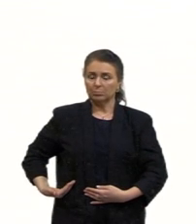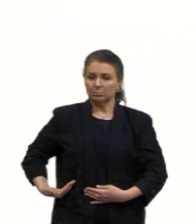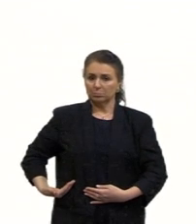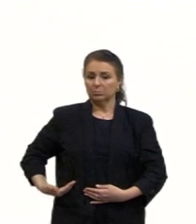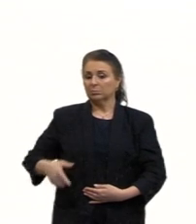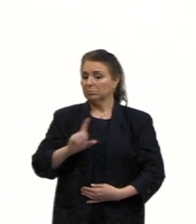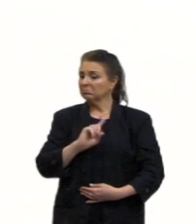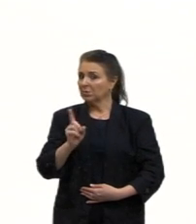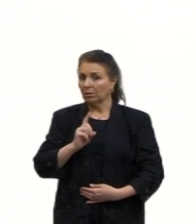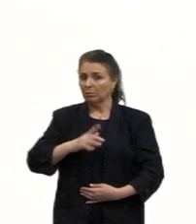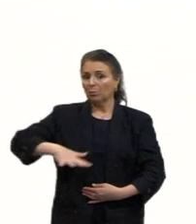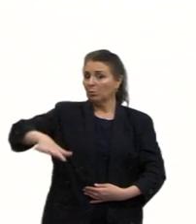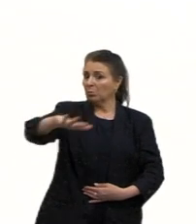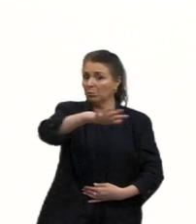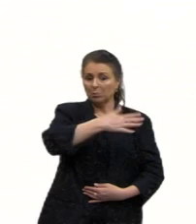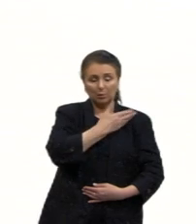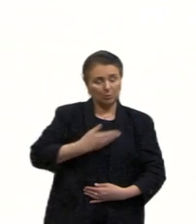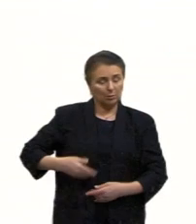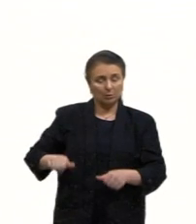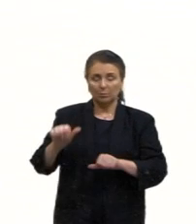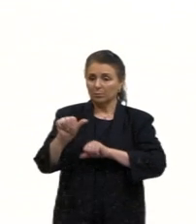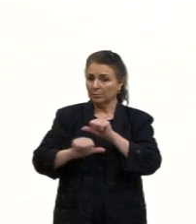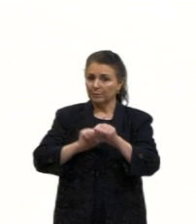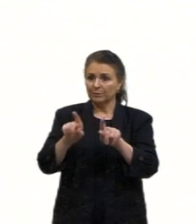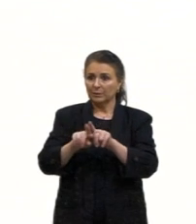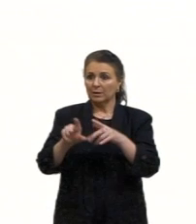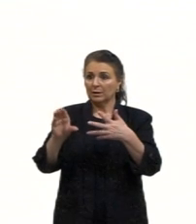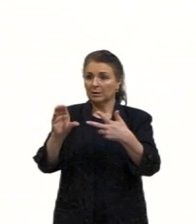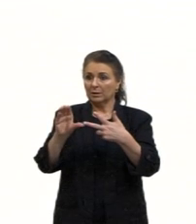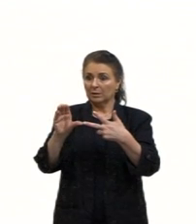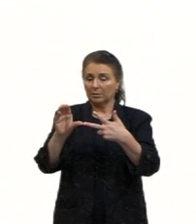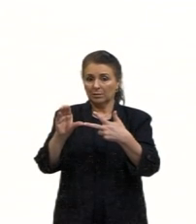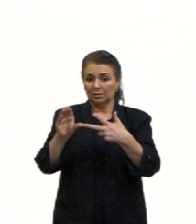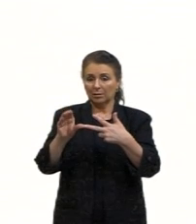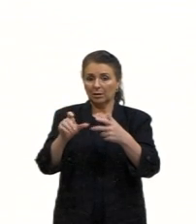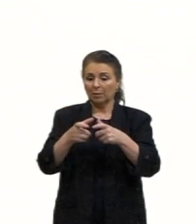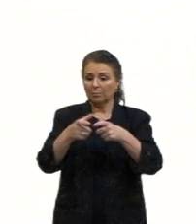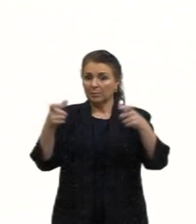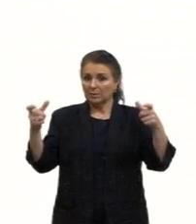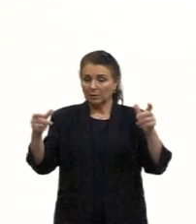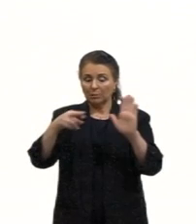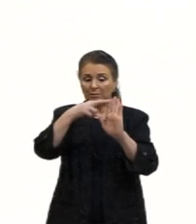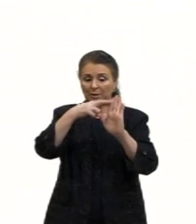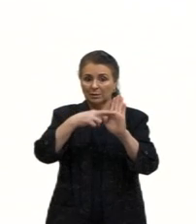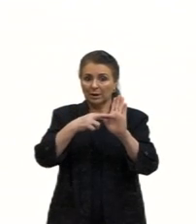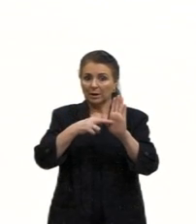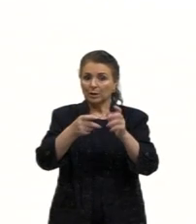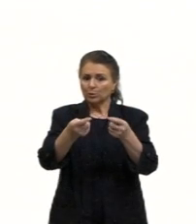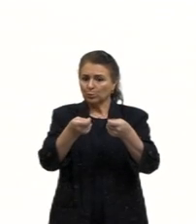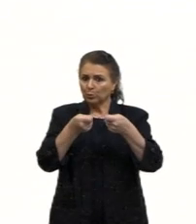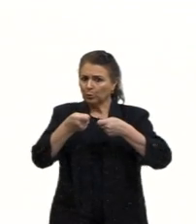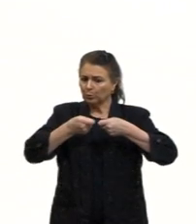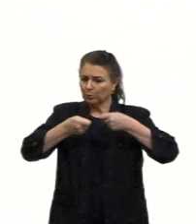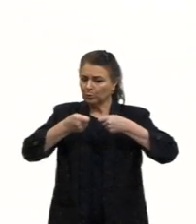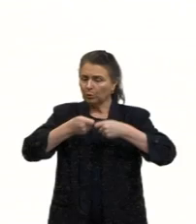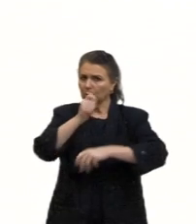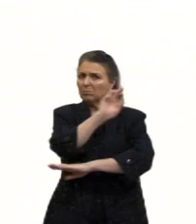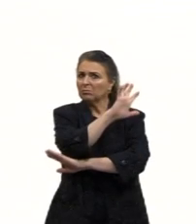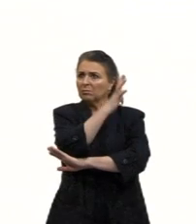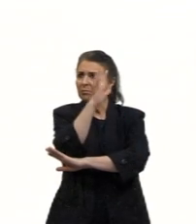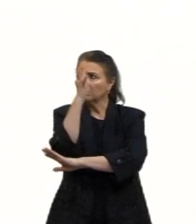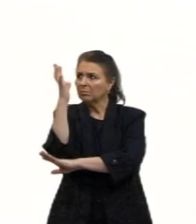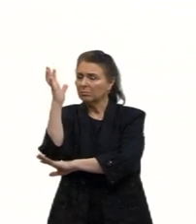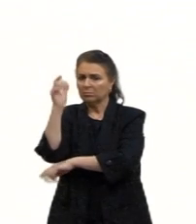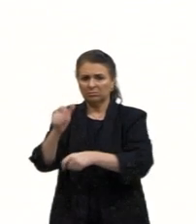público também é mutável. C, ampliação das normas de controle ambiental. Também não, ele não está falando sobre essa